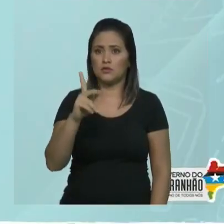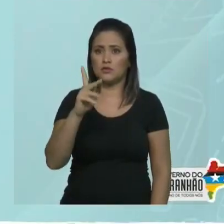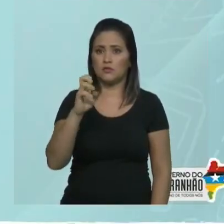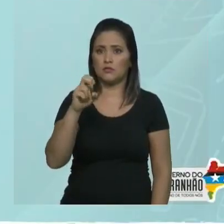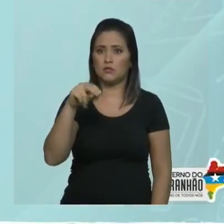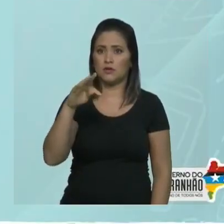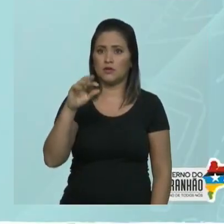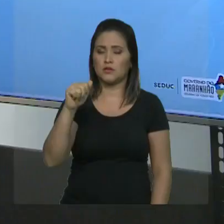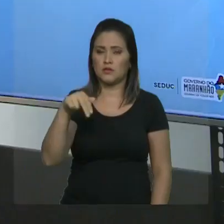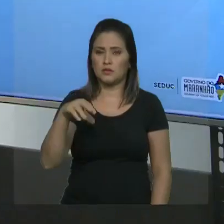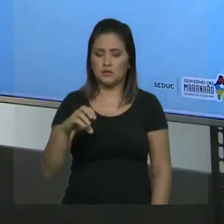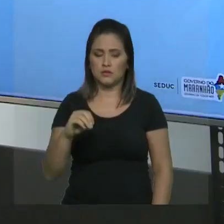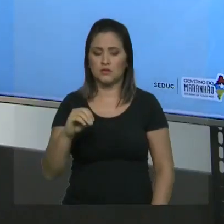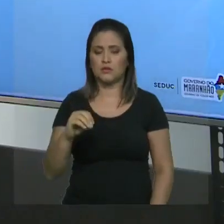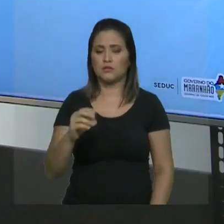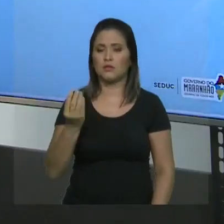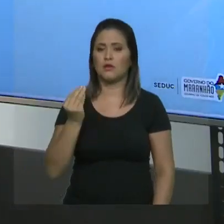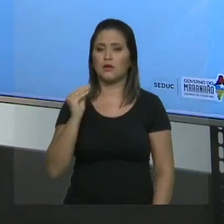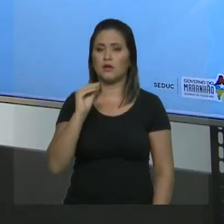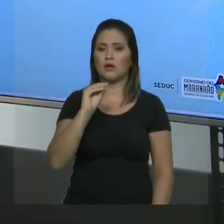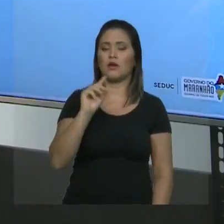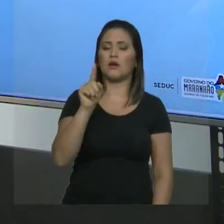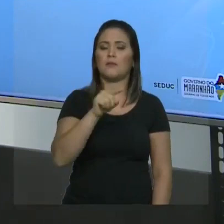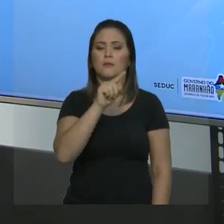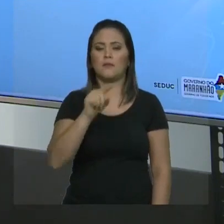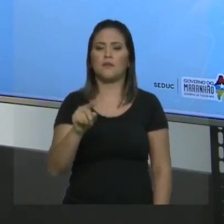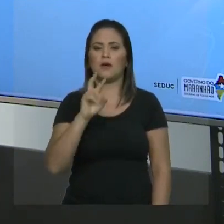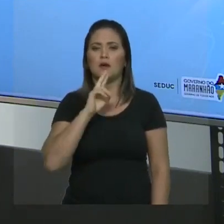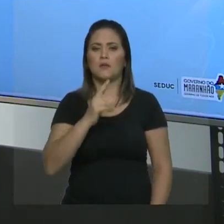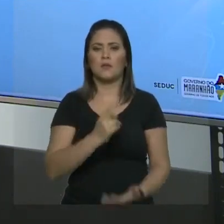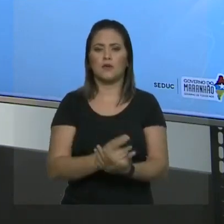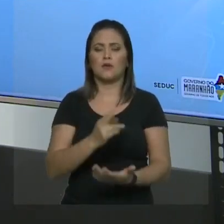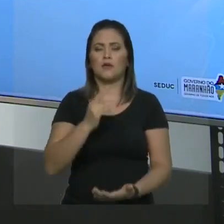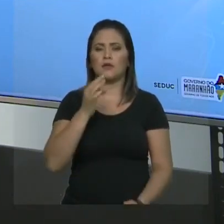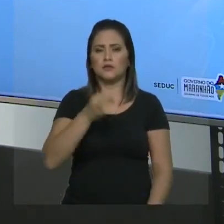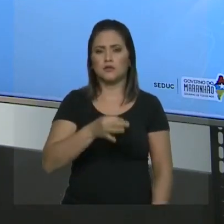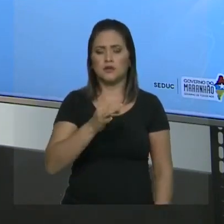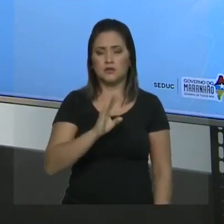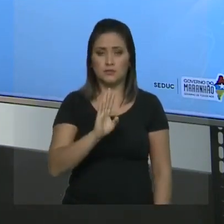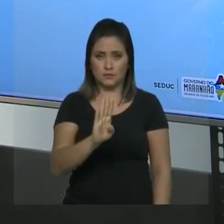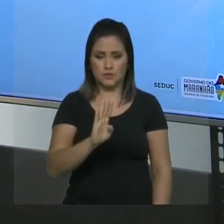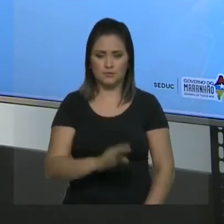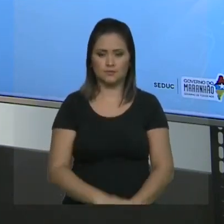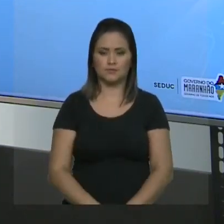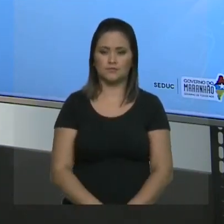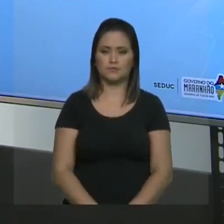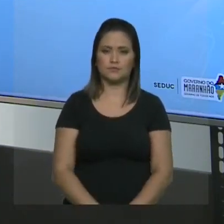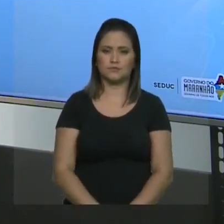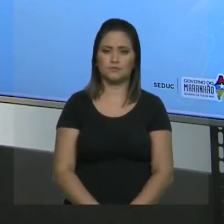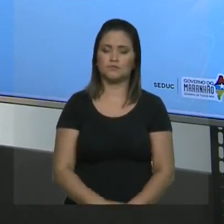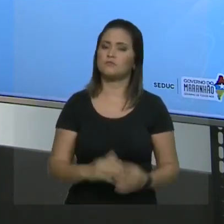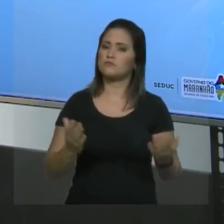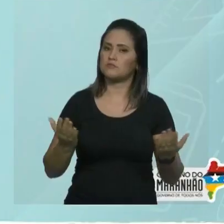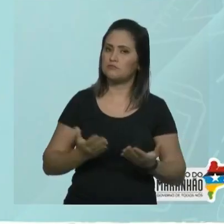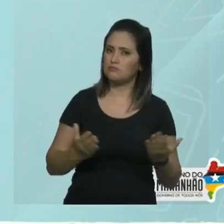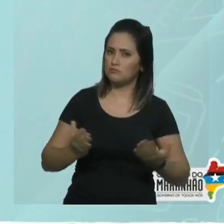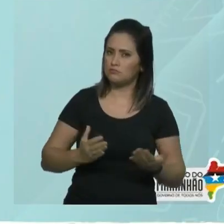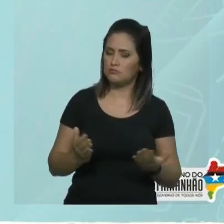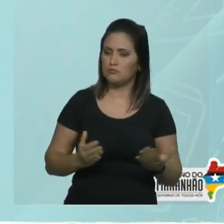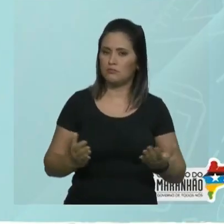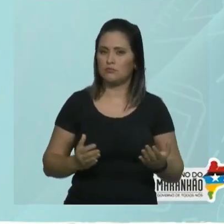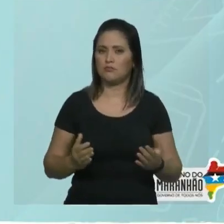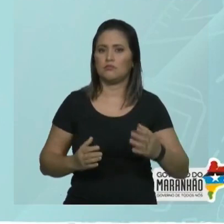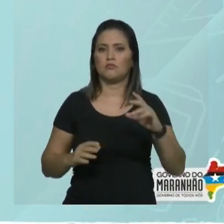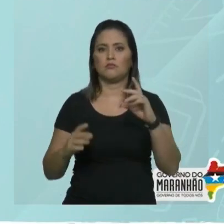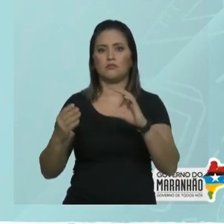Mais um exemplo. Olha esse hidrocarboneto, também de cadeia ramificada. Tudo bem? Dá para enxergar o